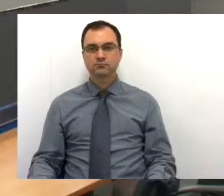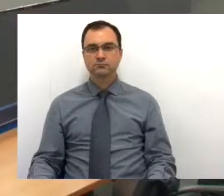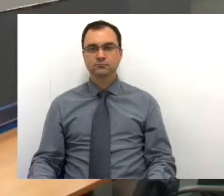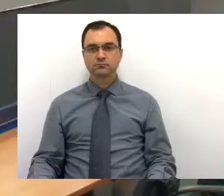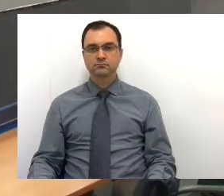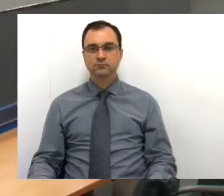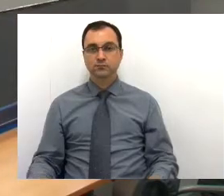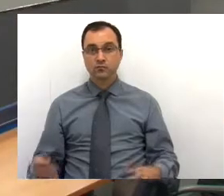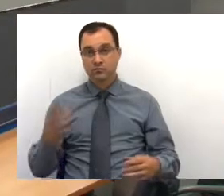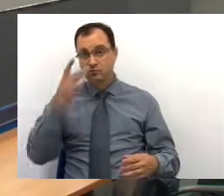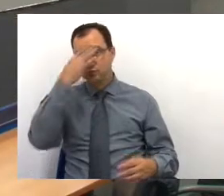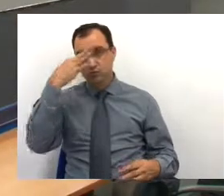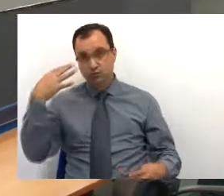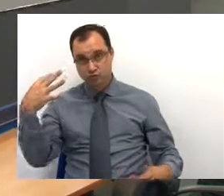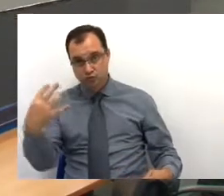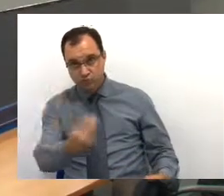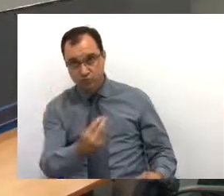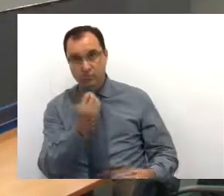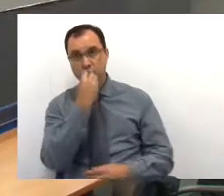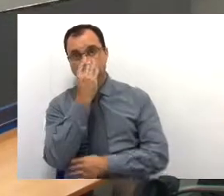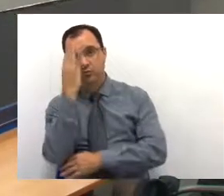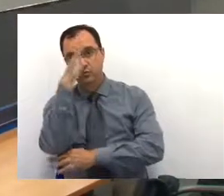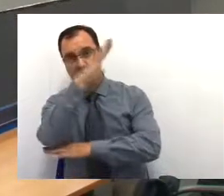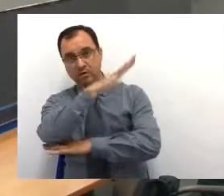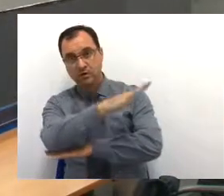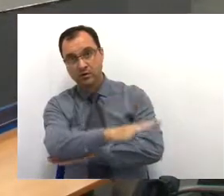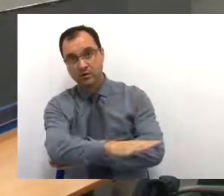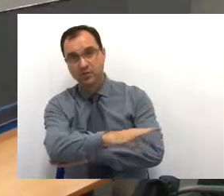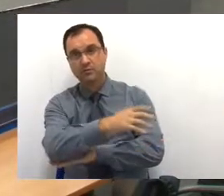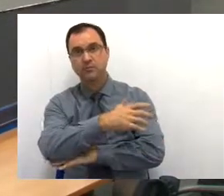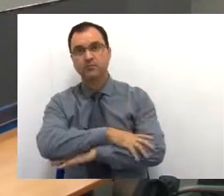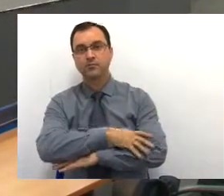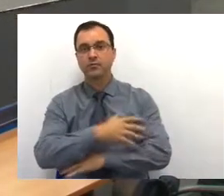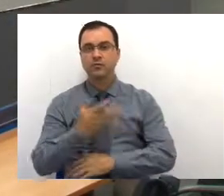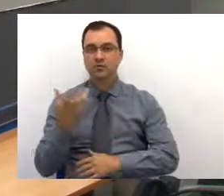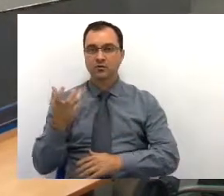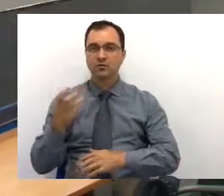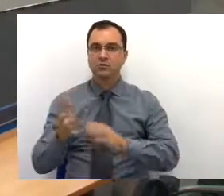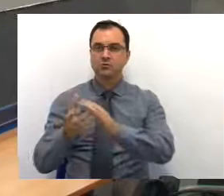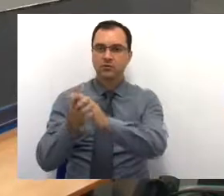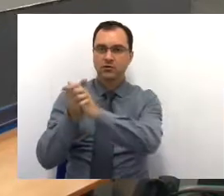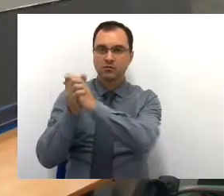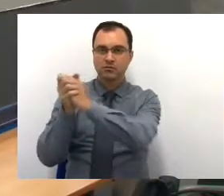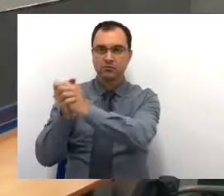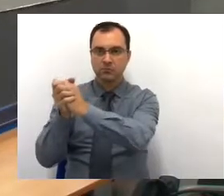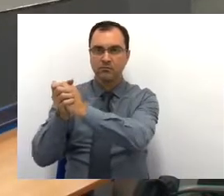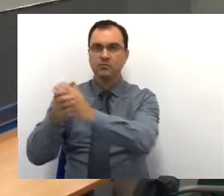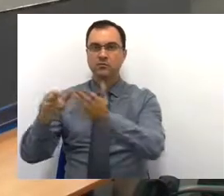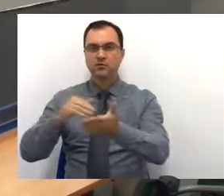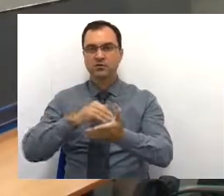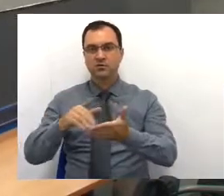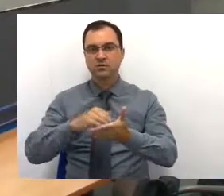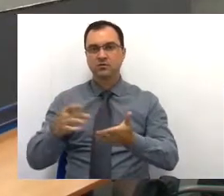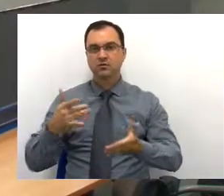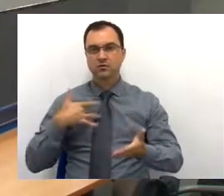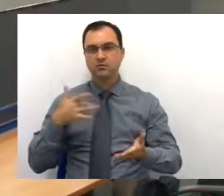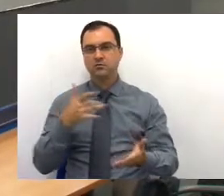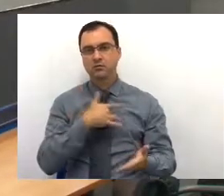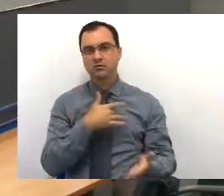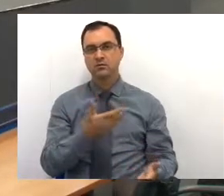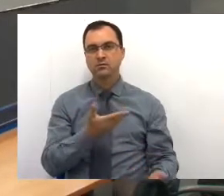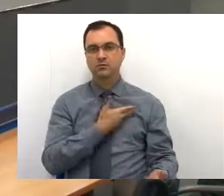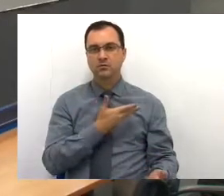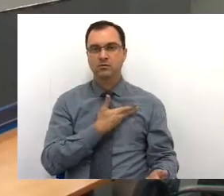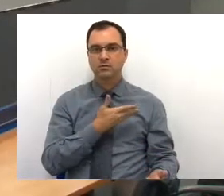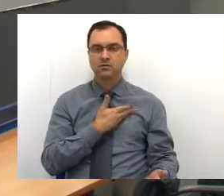A todos, boa tarde. Gostaria de cumprimentar o secretário de Saúde. Somos amigos desde